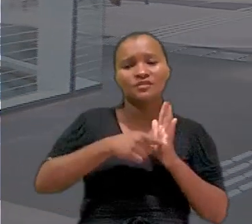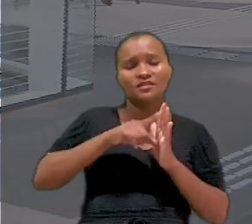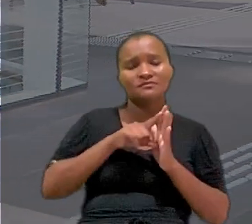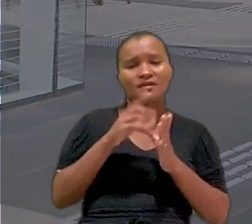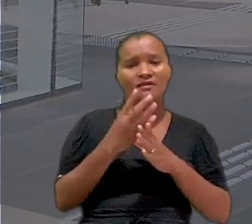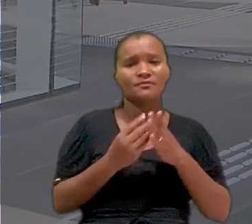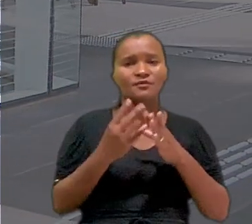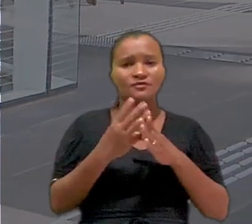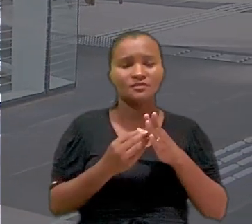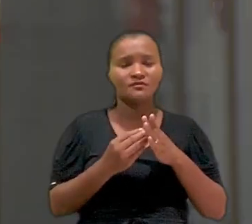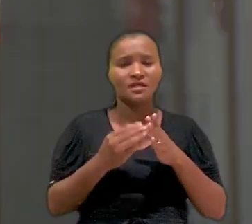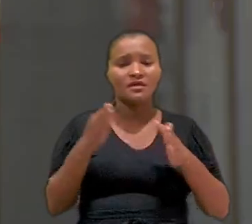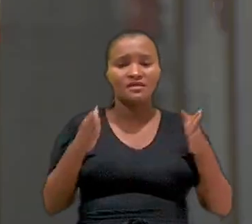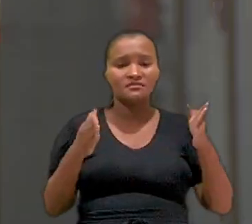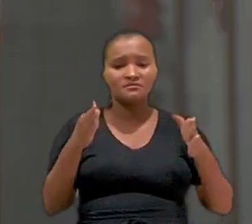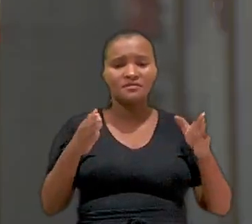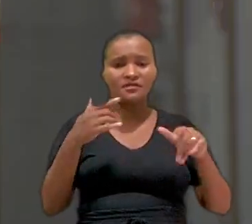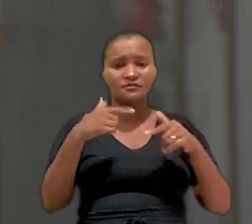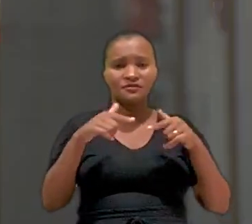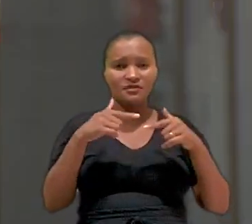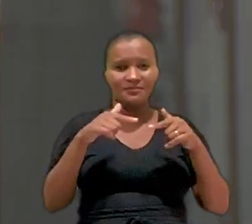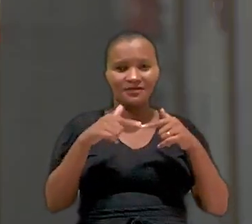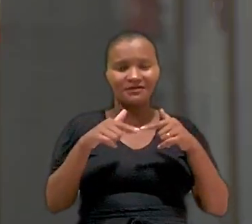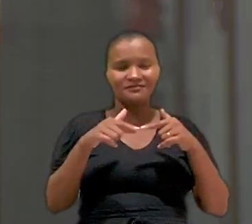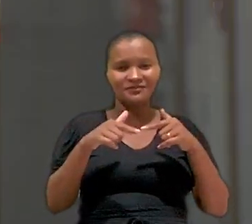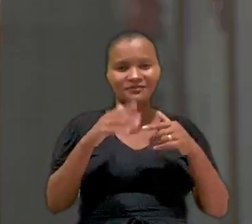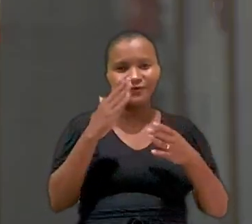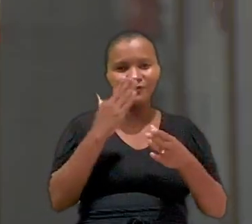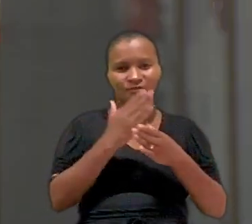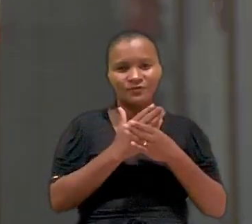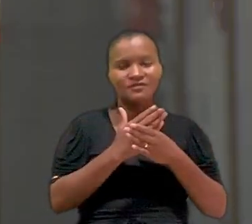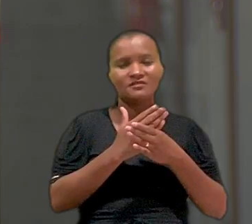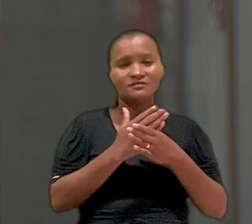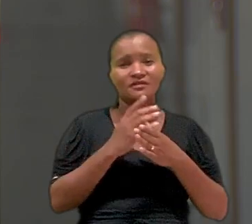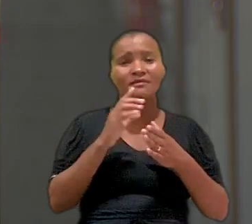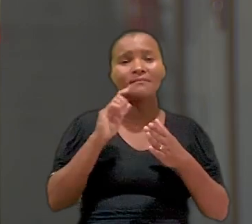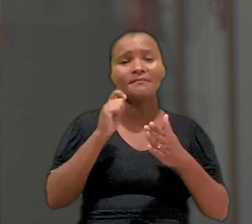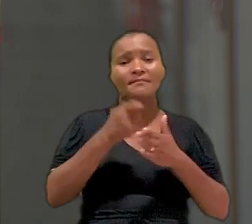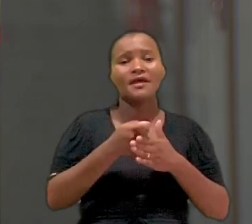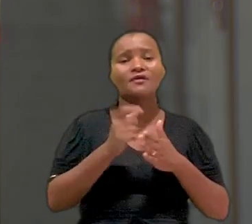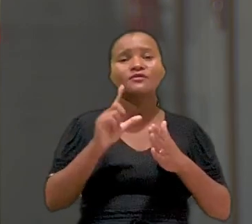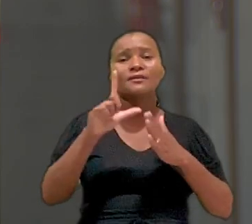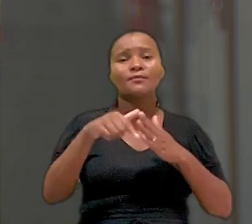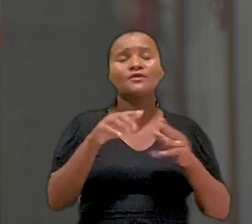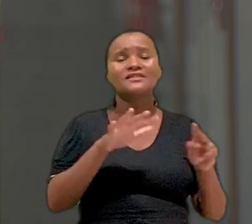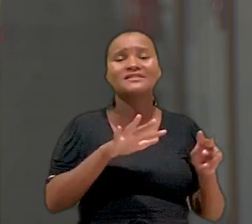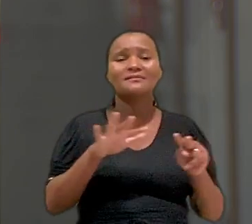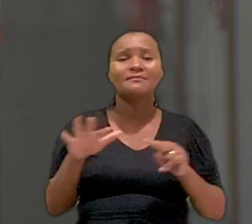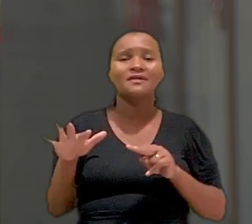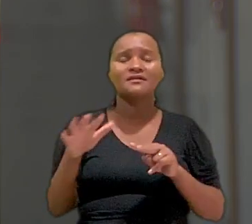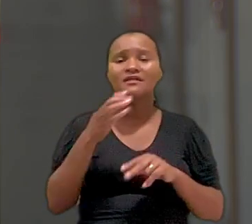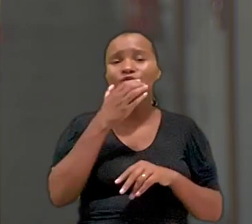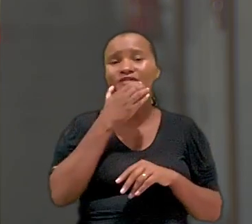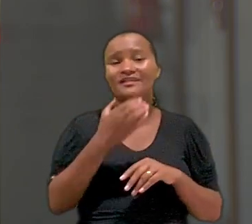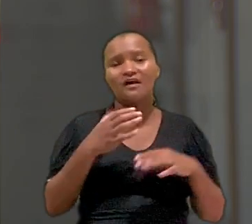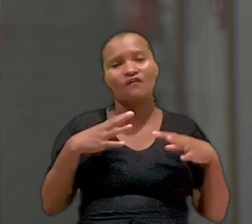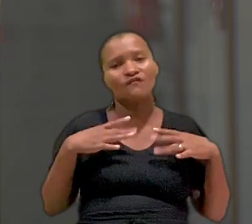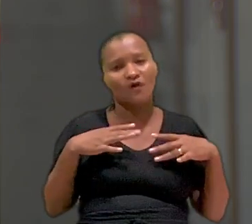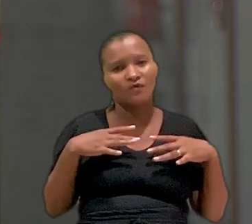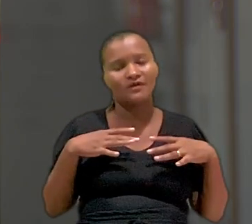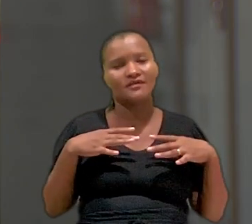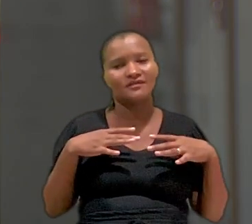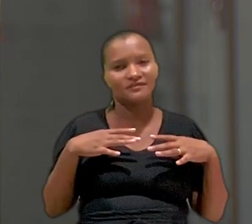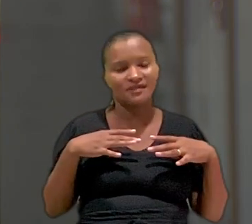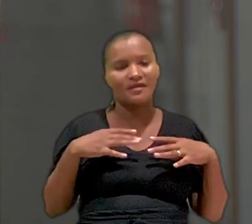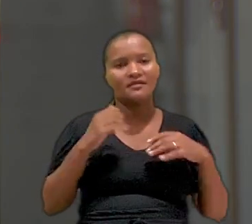de antecipar a produção. Esse período trabalhado de acordo com o processo seria compensado nas semanas do Natal e do